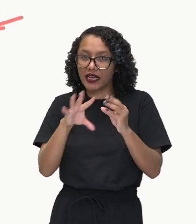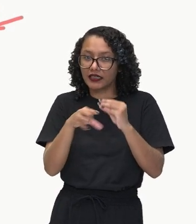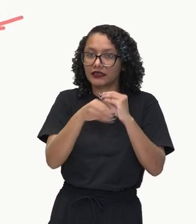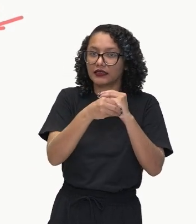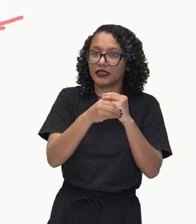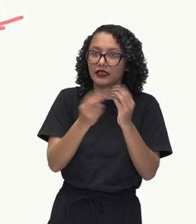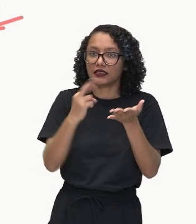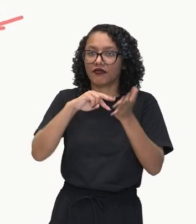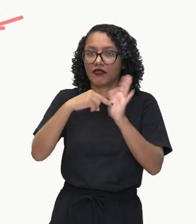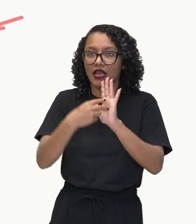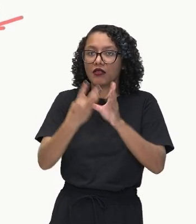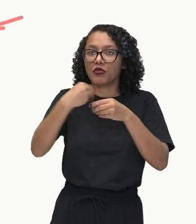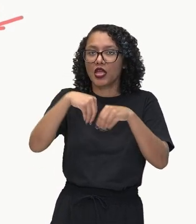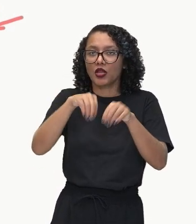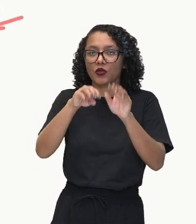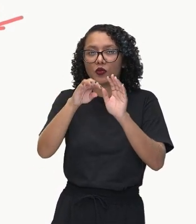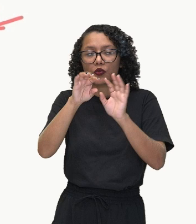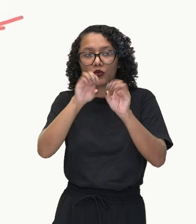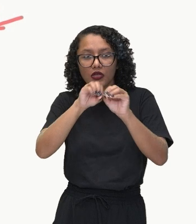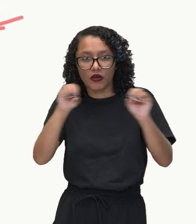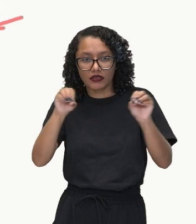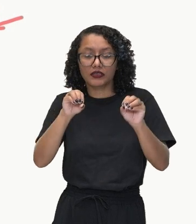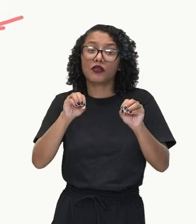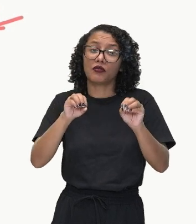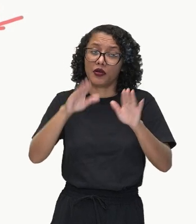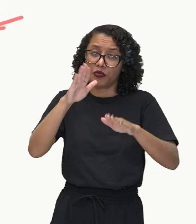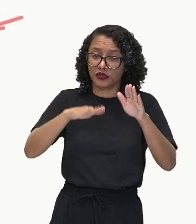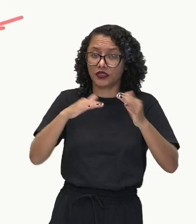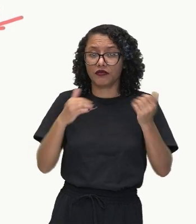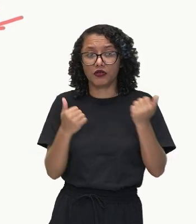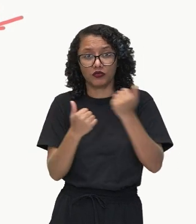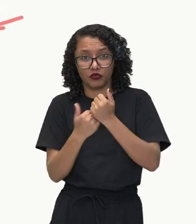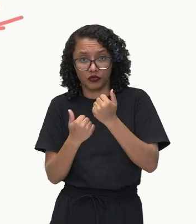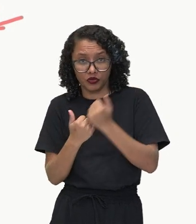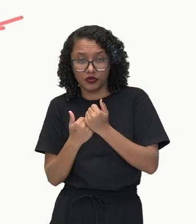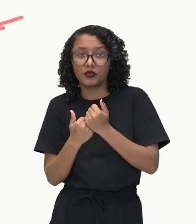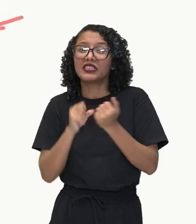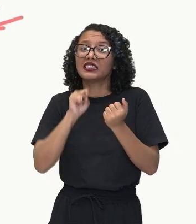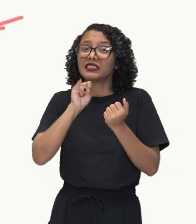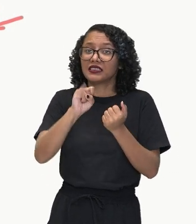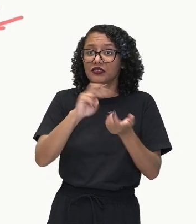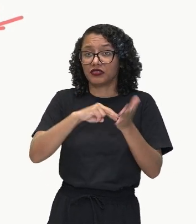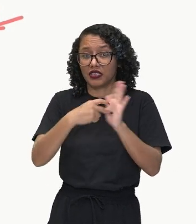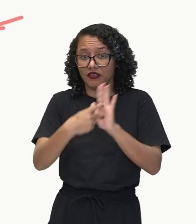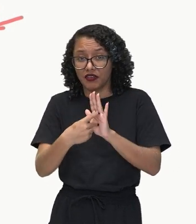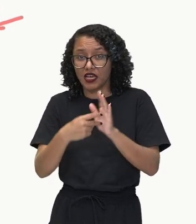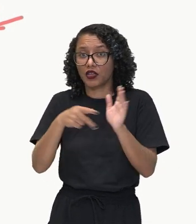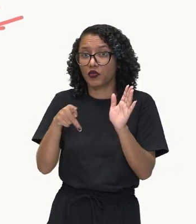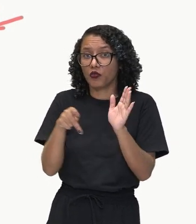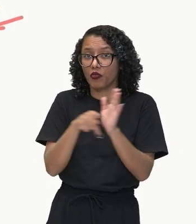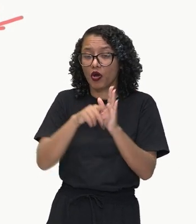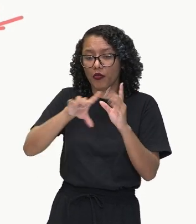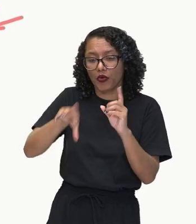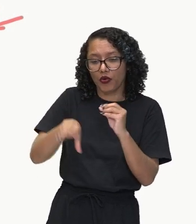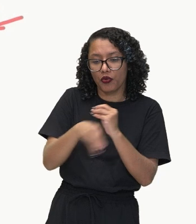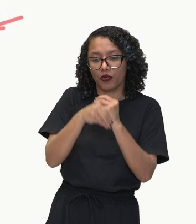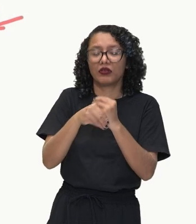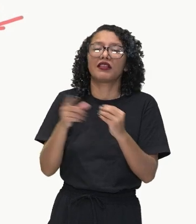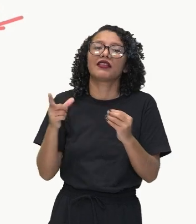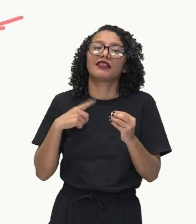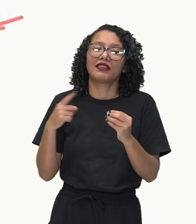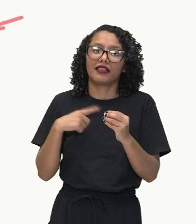podem ser substituídas, indicando sempre adição, soma de informações. Trabalho duro,